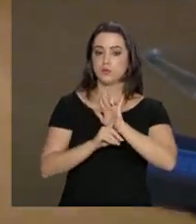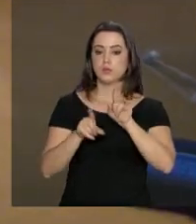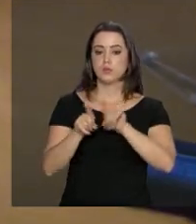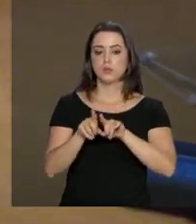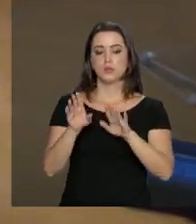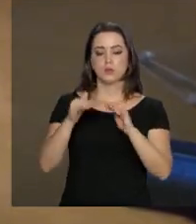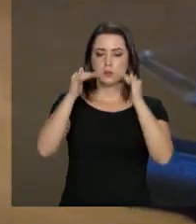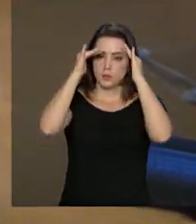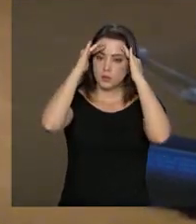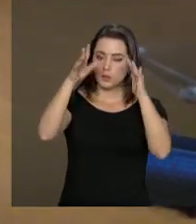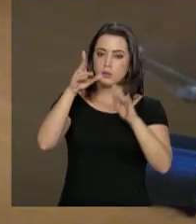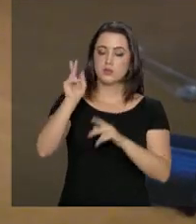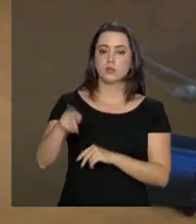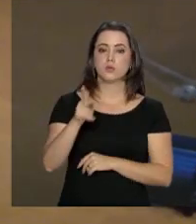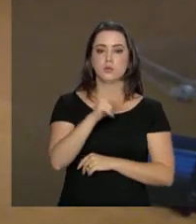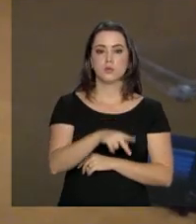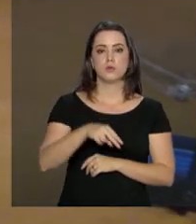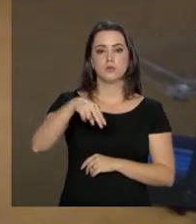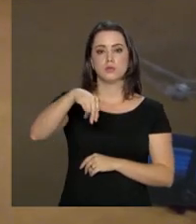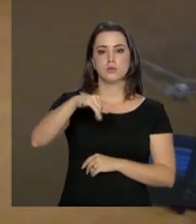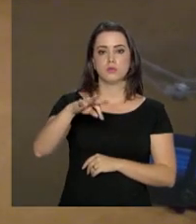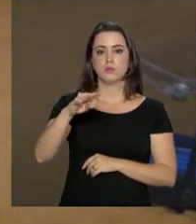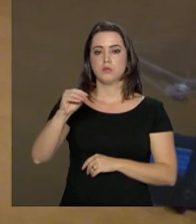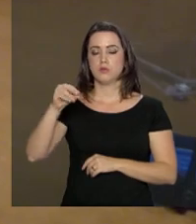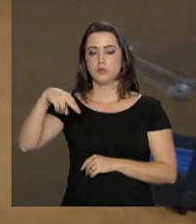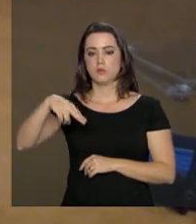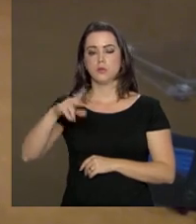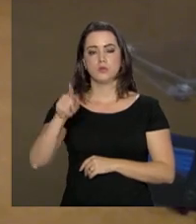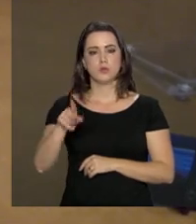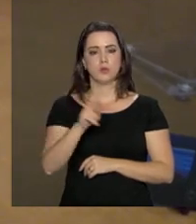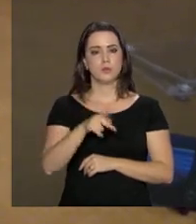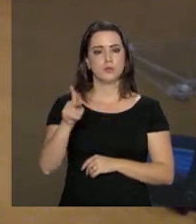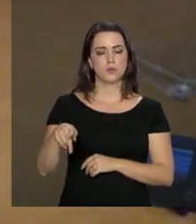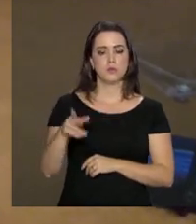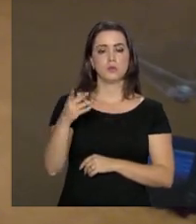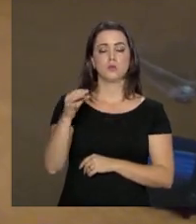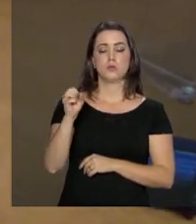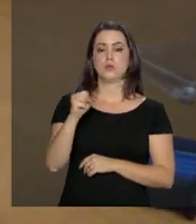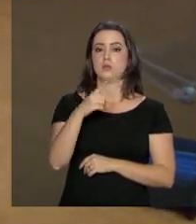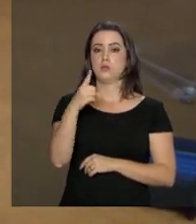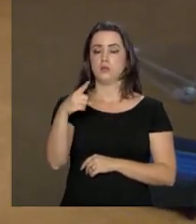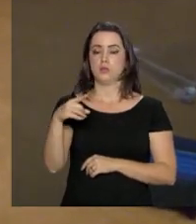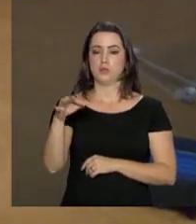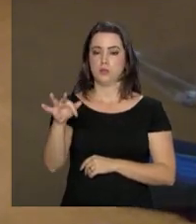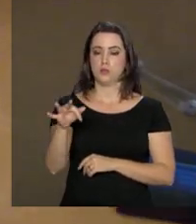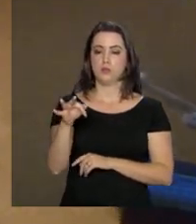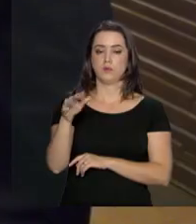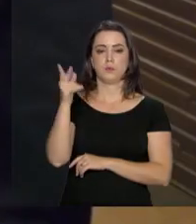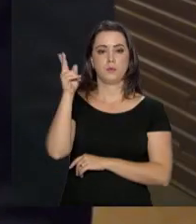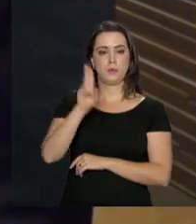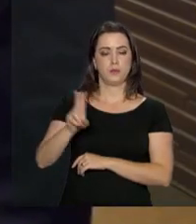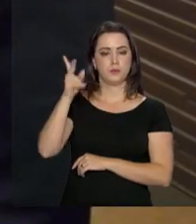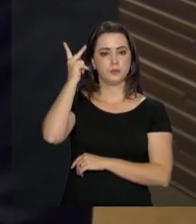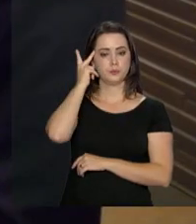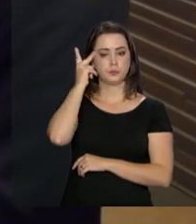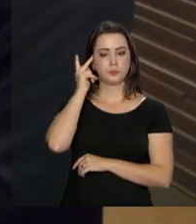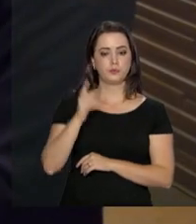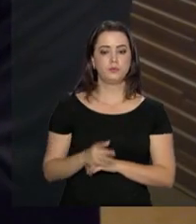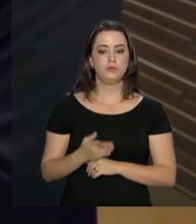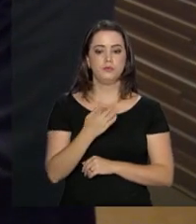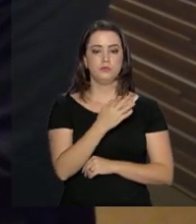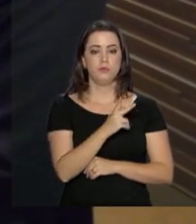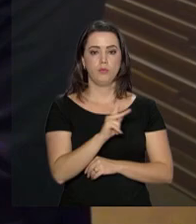homenagem ao professor Newton de Luca, professor de Direito da Faculdade do Largo de São Francisco, da Universidade de São Paulo. O presidente da